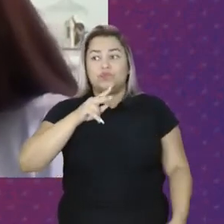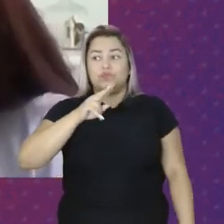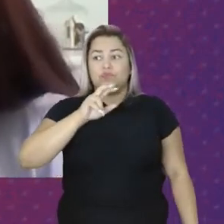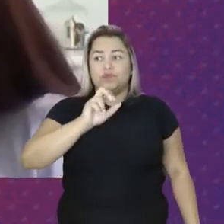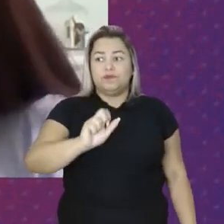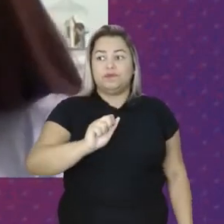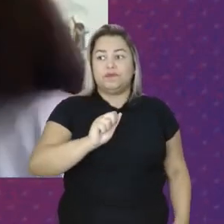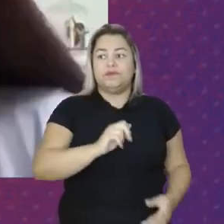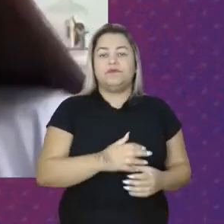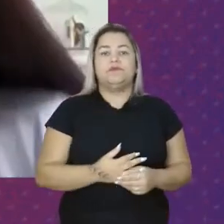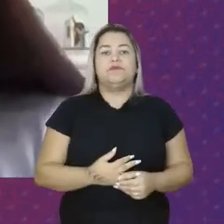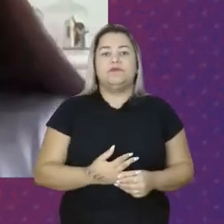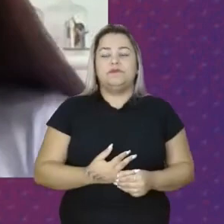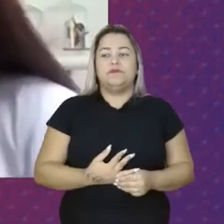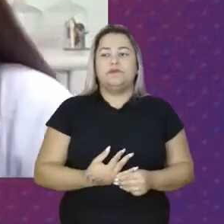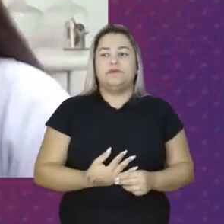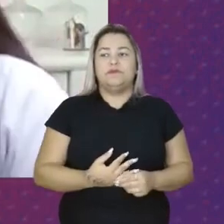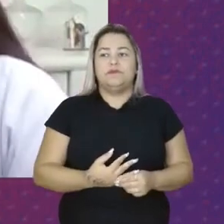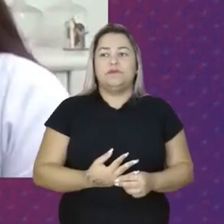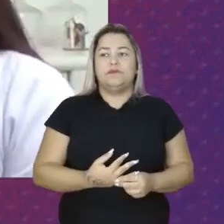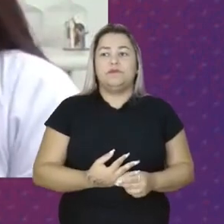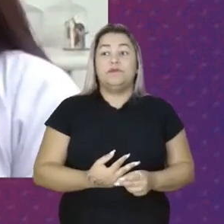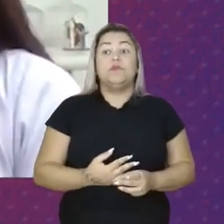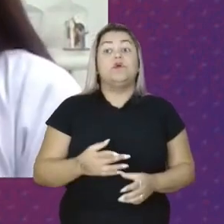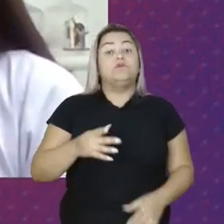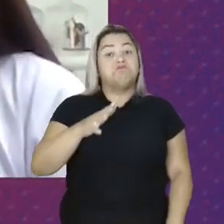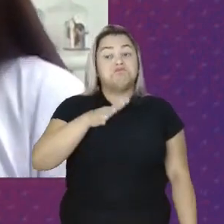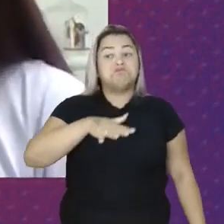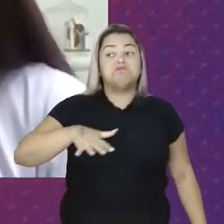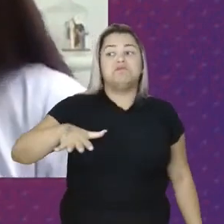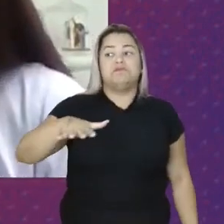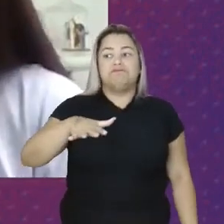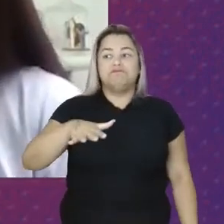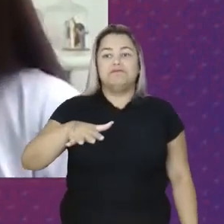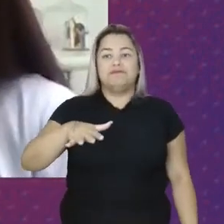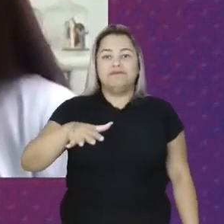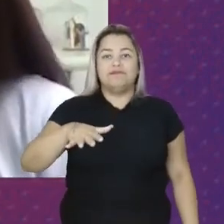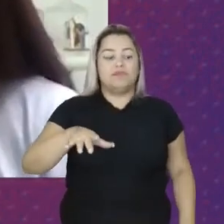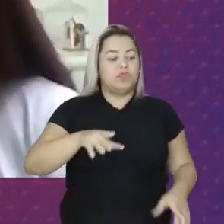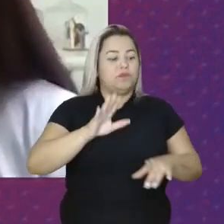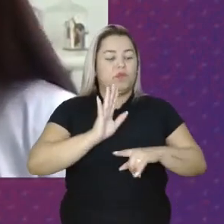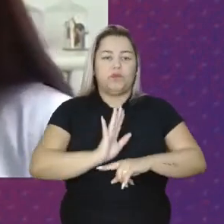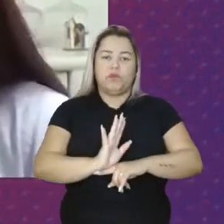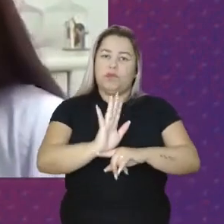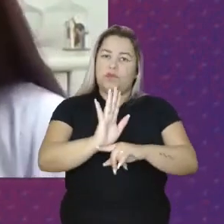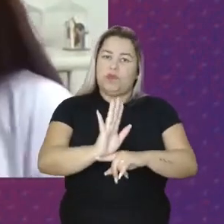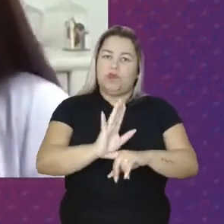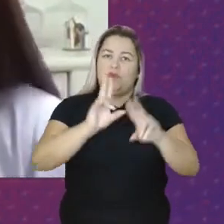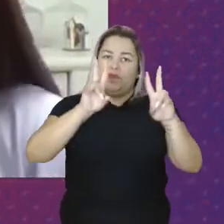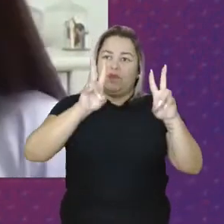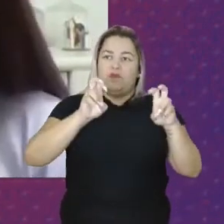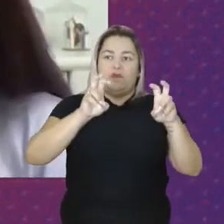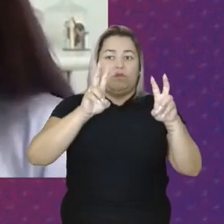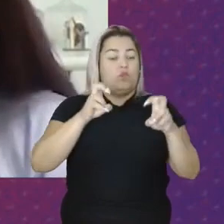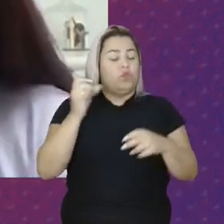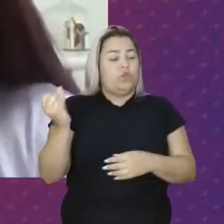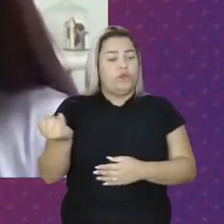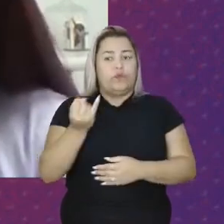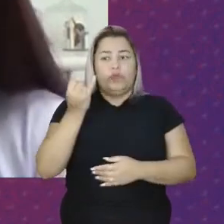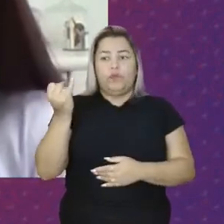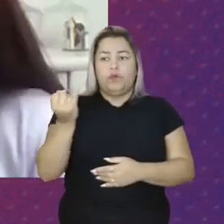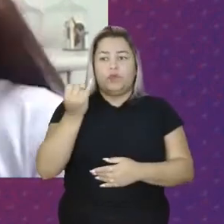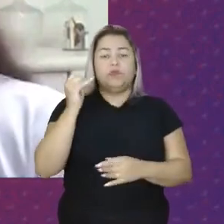E de um lado de Alagoas Nós estamos aqui para contribuir Com um tema muito importante